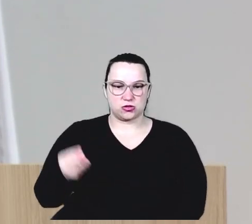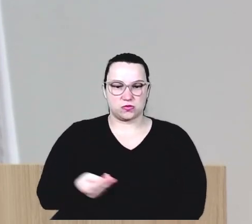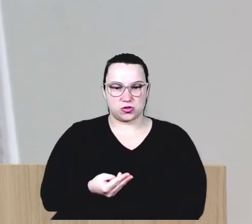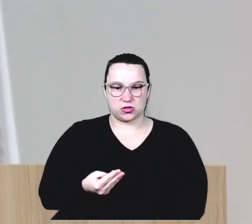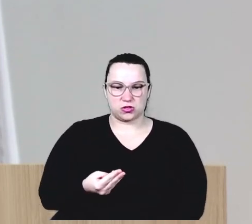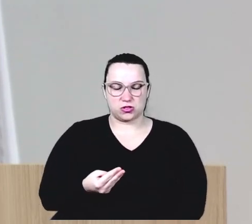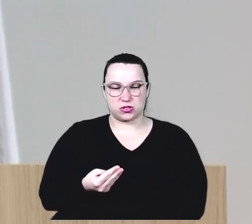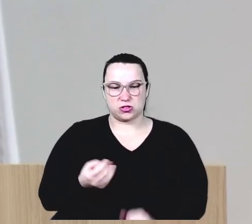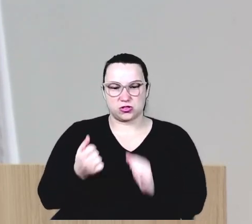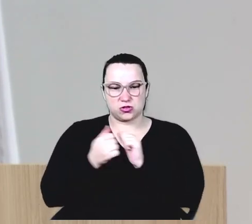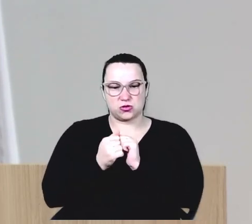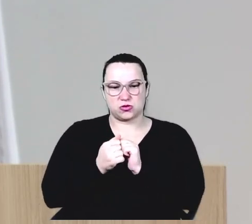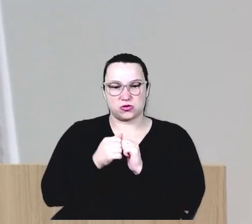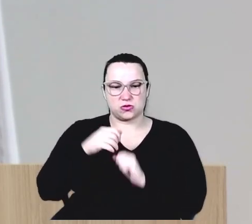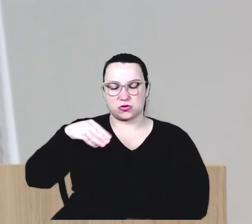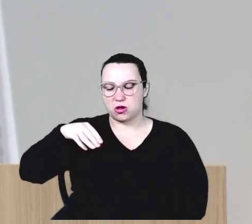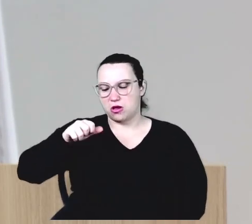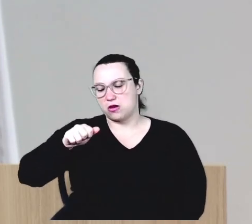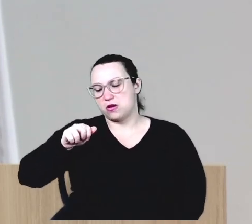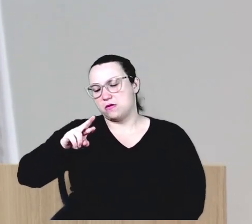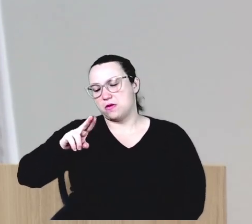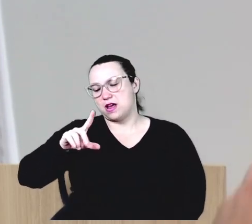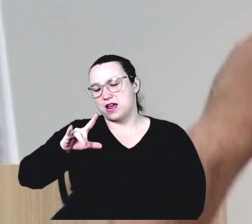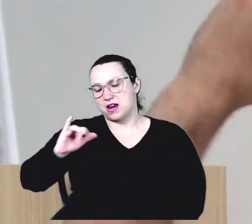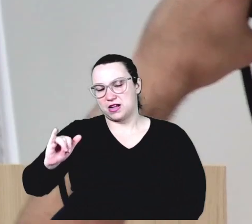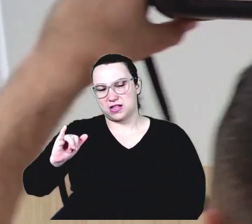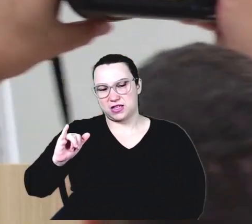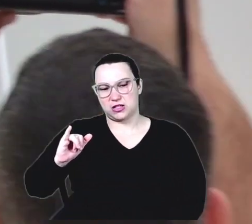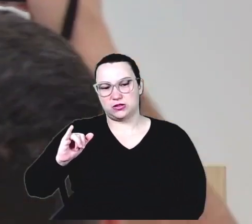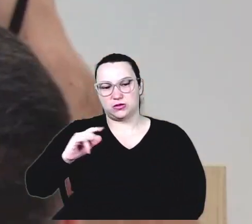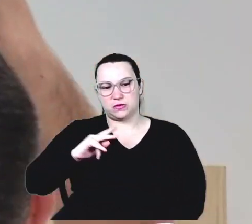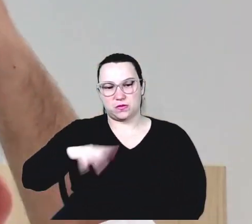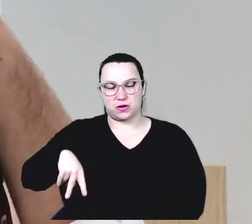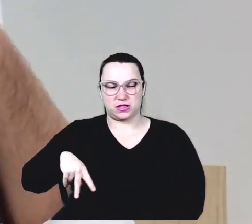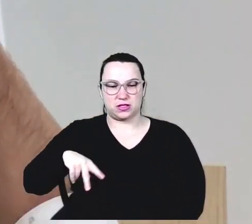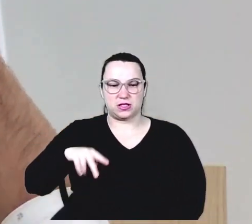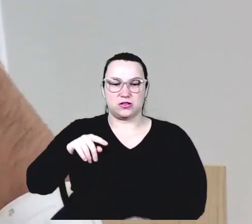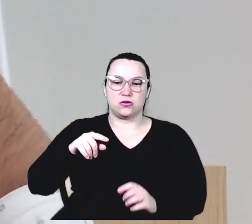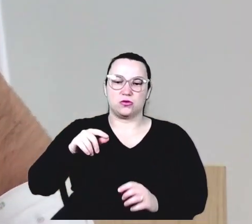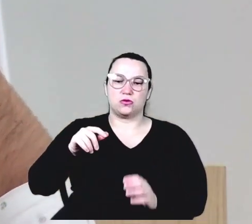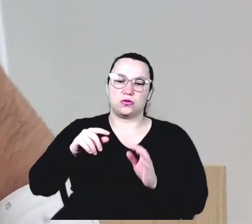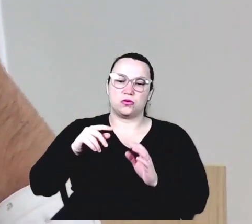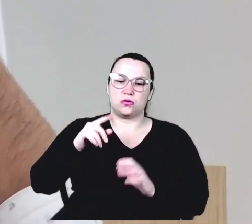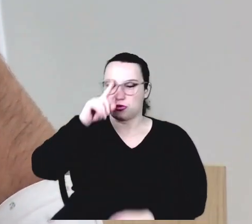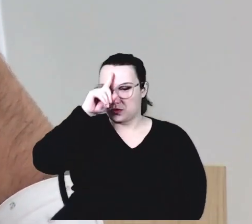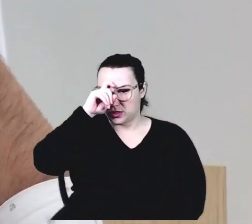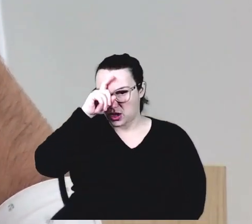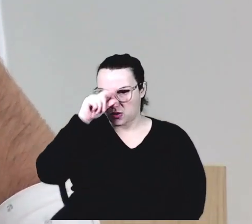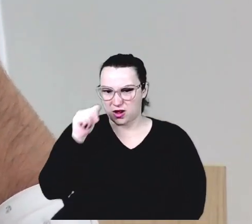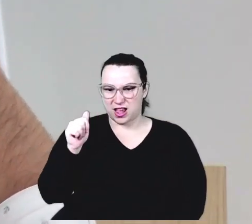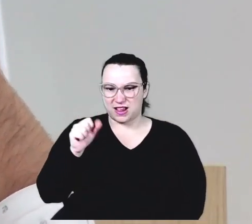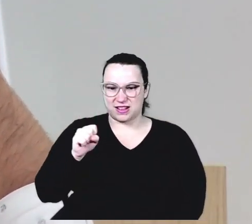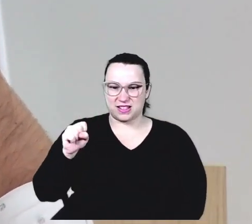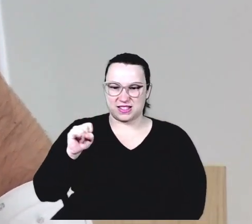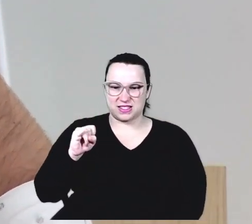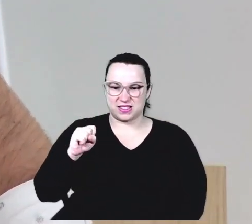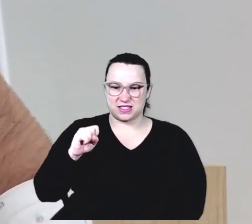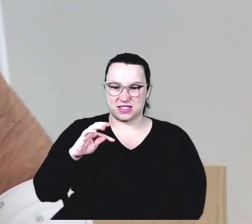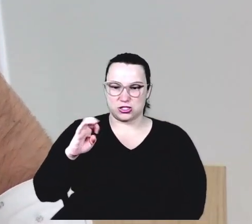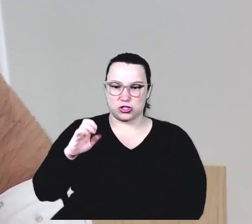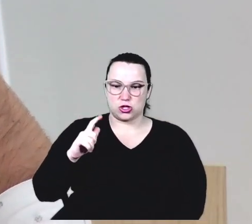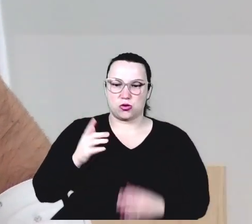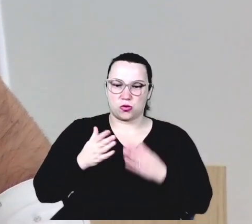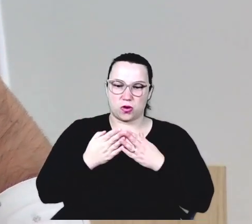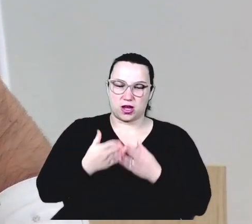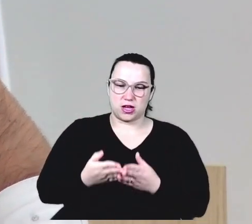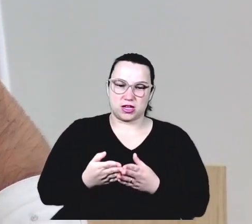juntamente com a Marli, enquanto ela era presidente do Hospital Assiste Guaíra, nós estivemos correndo atrás dessa emenda em